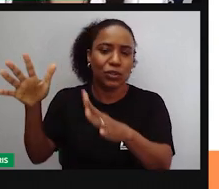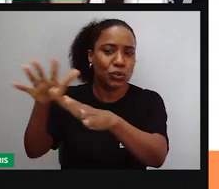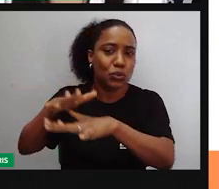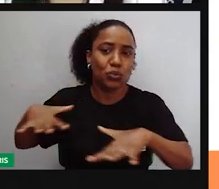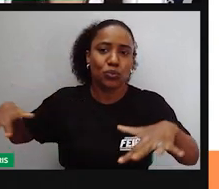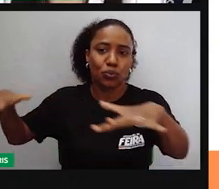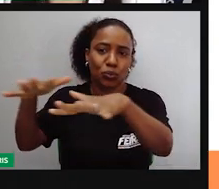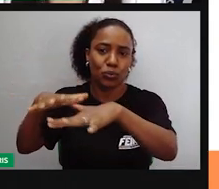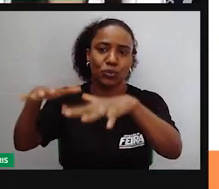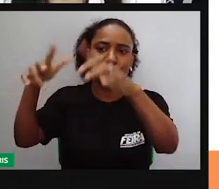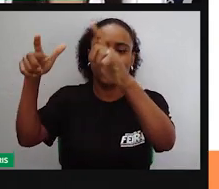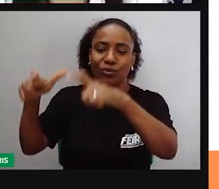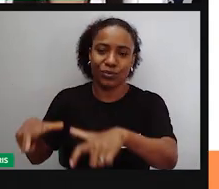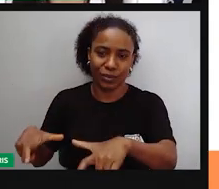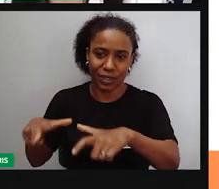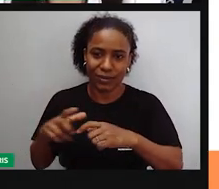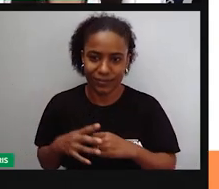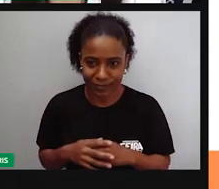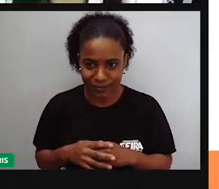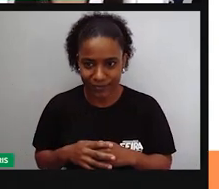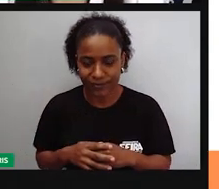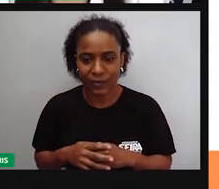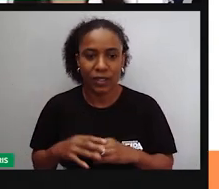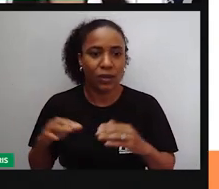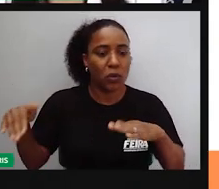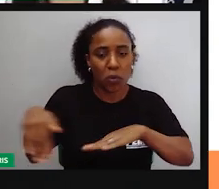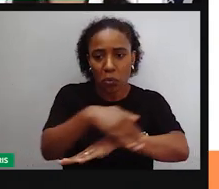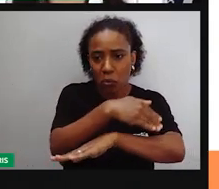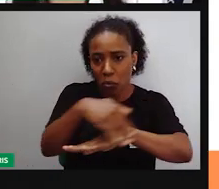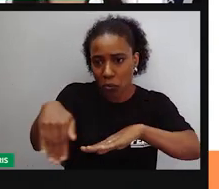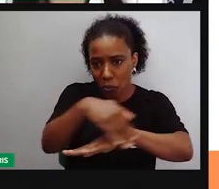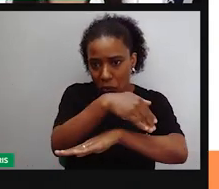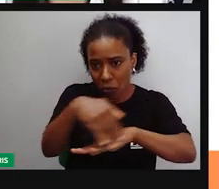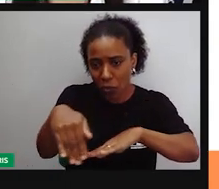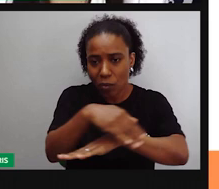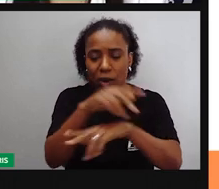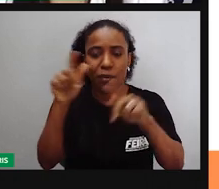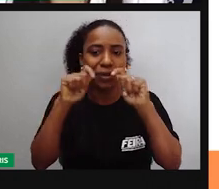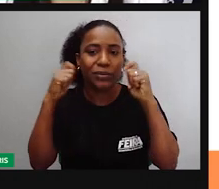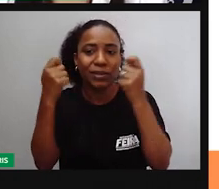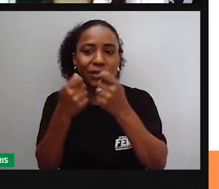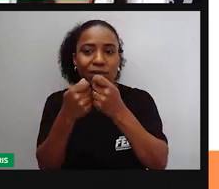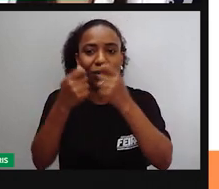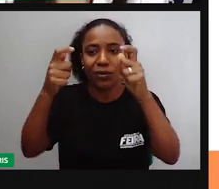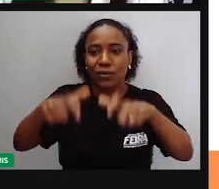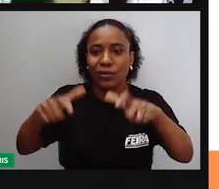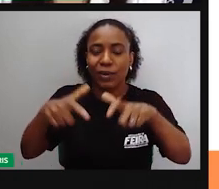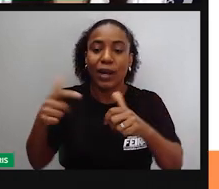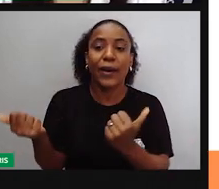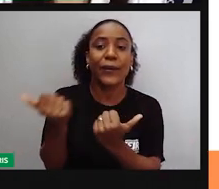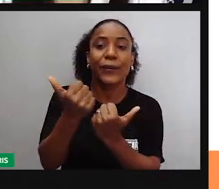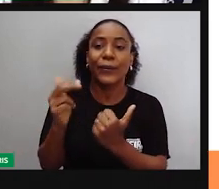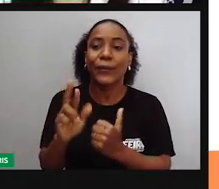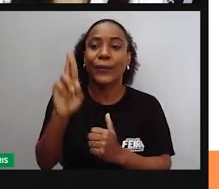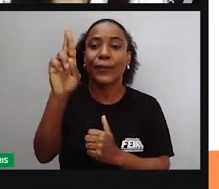daquele bairro, né? De determinadas ruas e de onde a associação estiver aí representando.